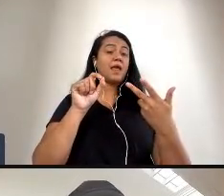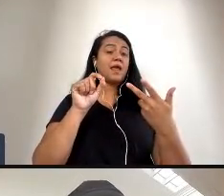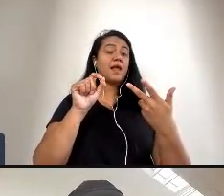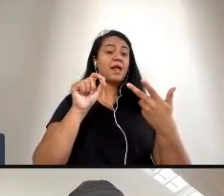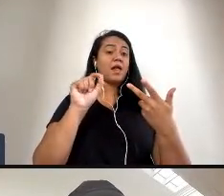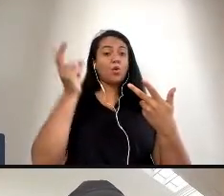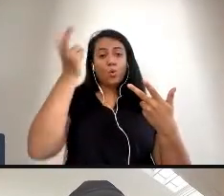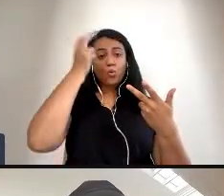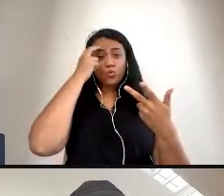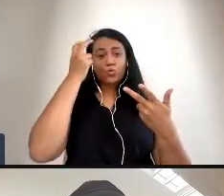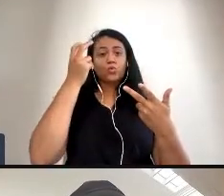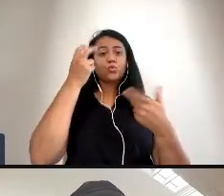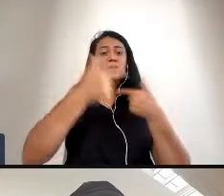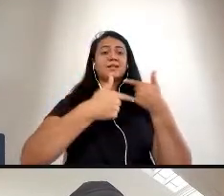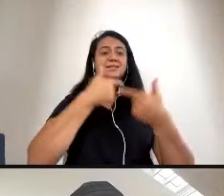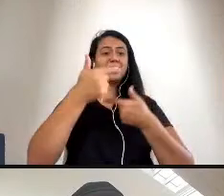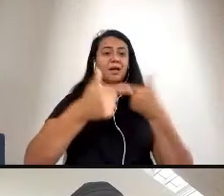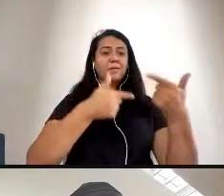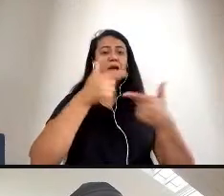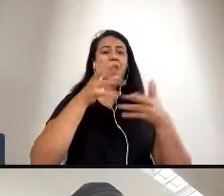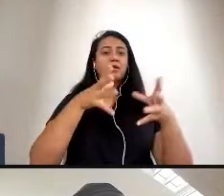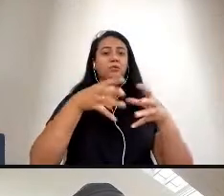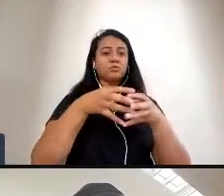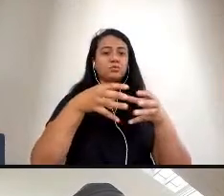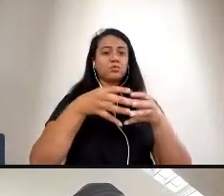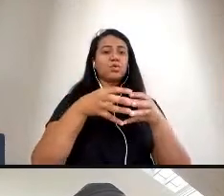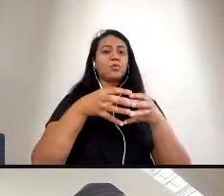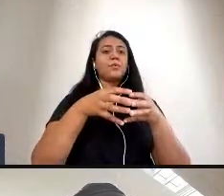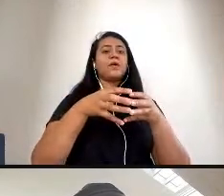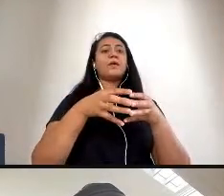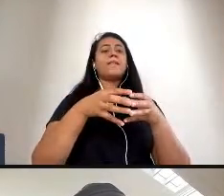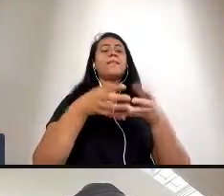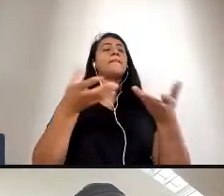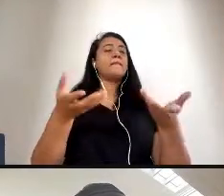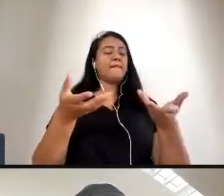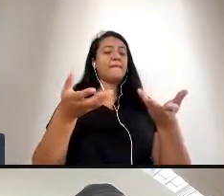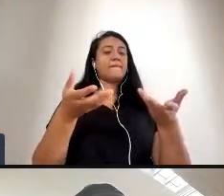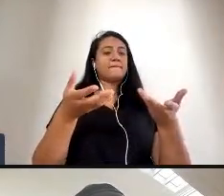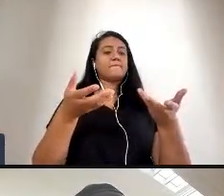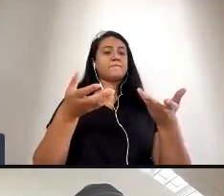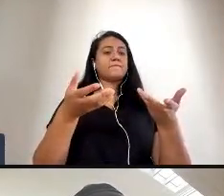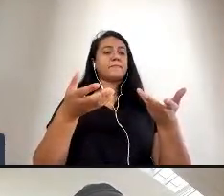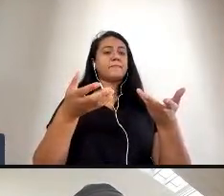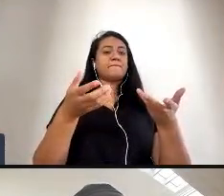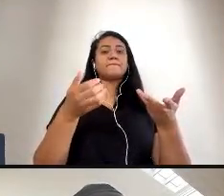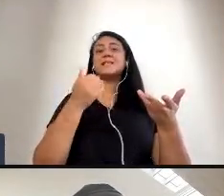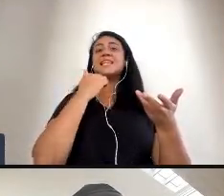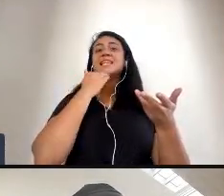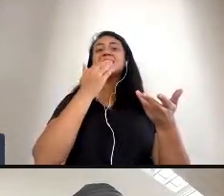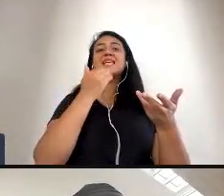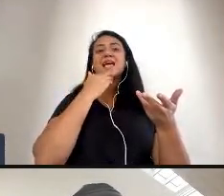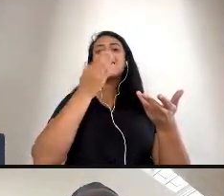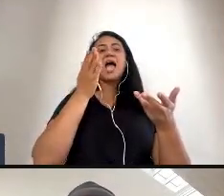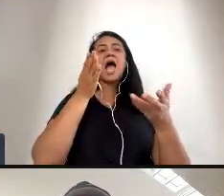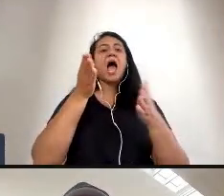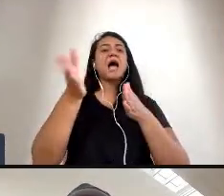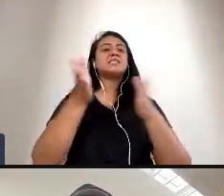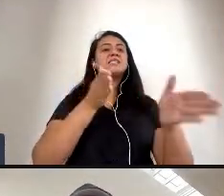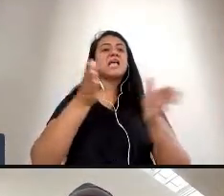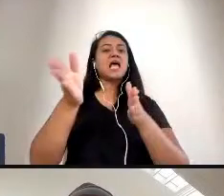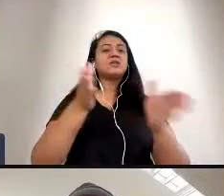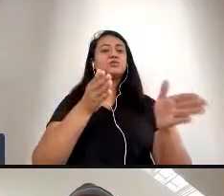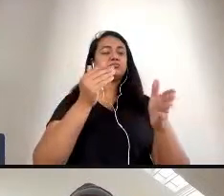mercadoria valiosíssima que nem acesso ao museu é possível